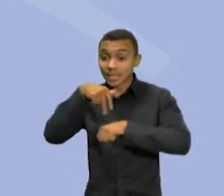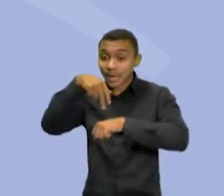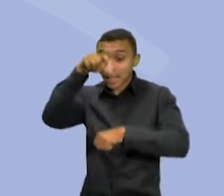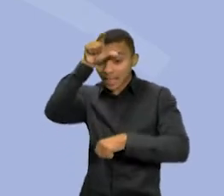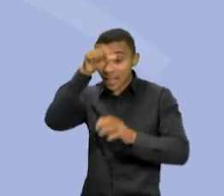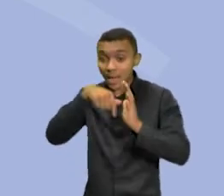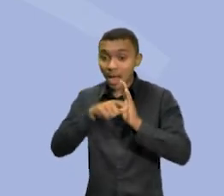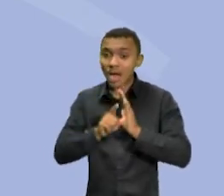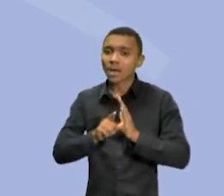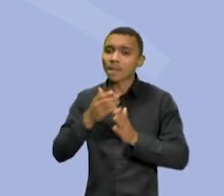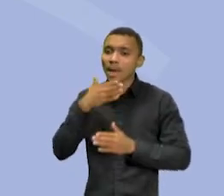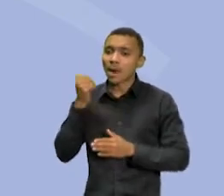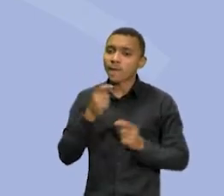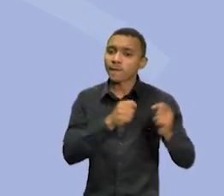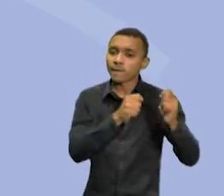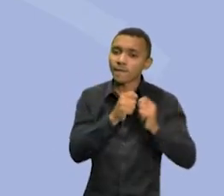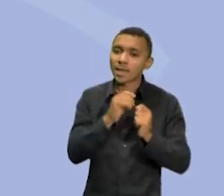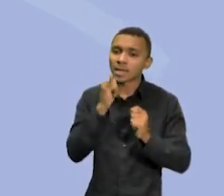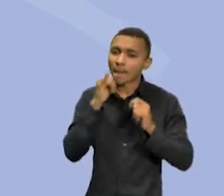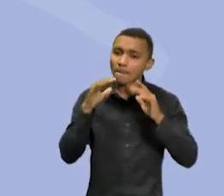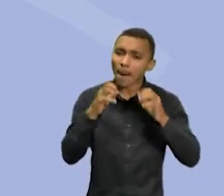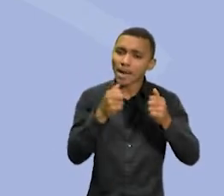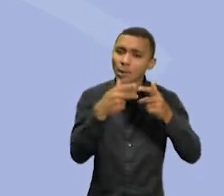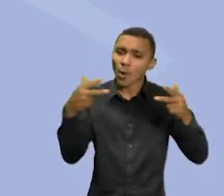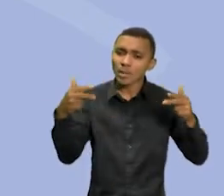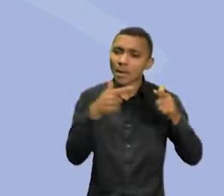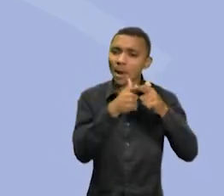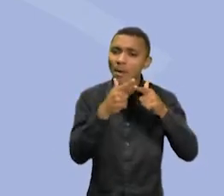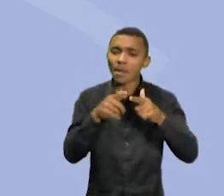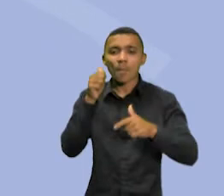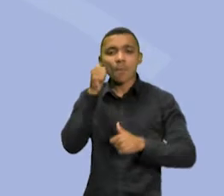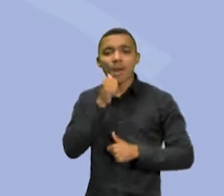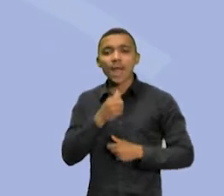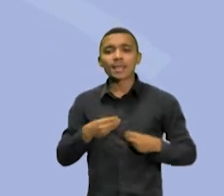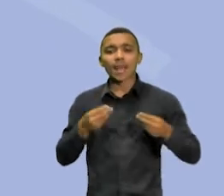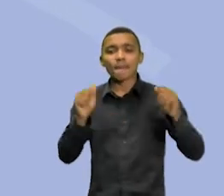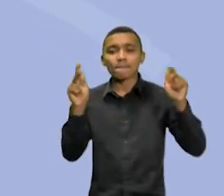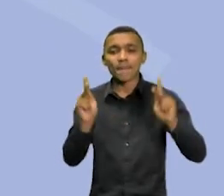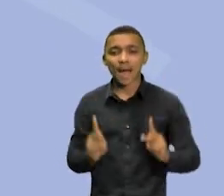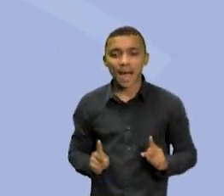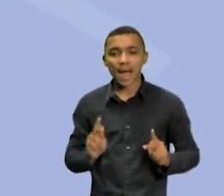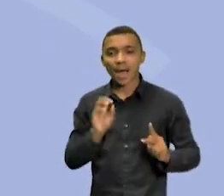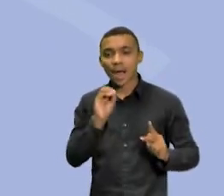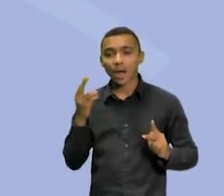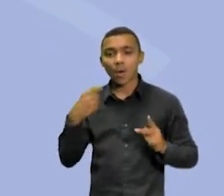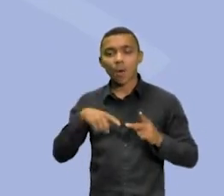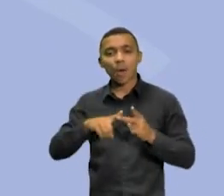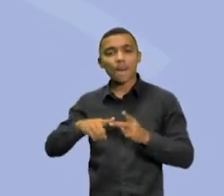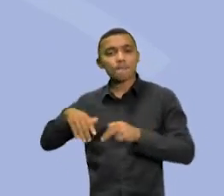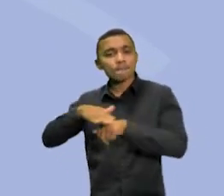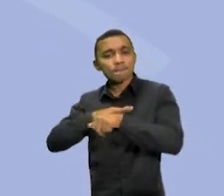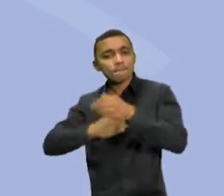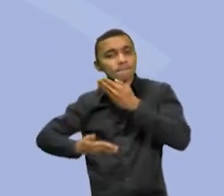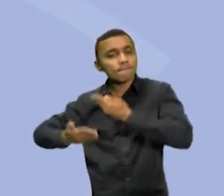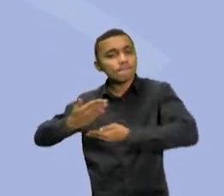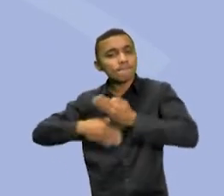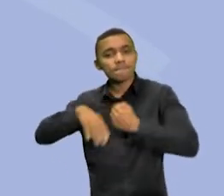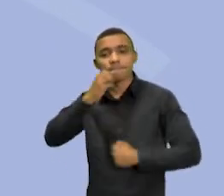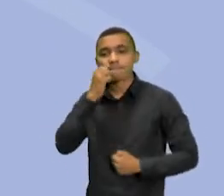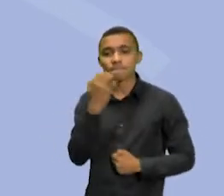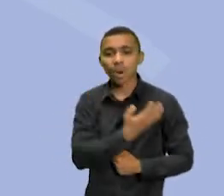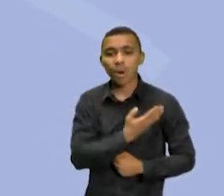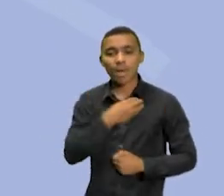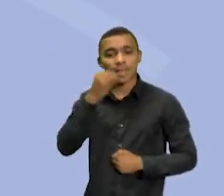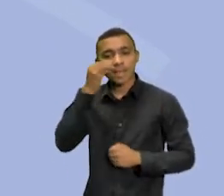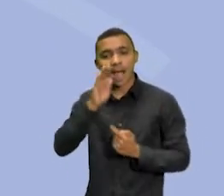melhor gerenciadora de conflitos. Em alguns momentos, ela é uma melhor pessoa para dialogar, para trazer a solução.